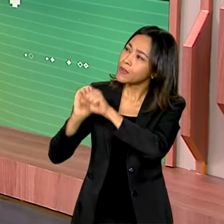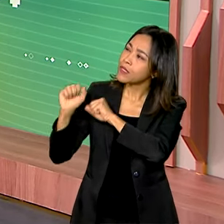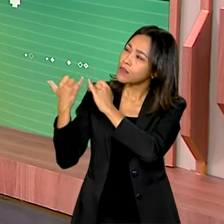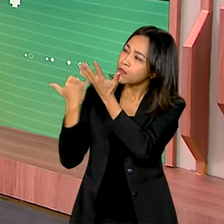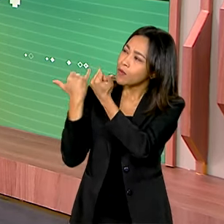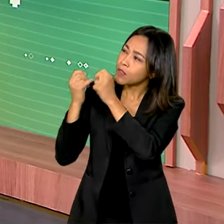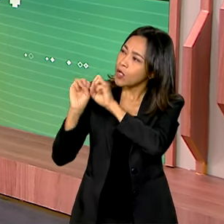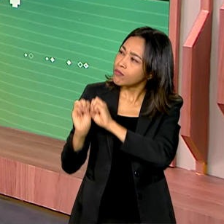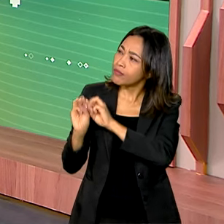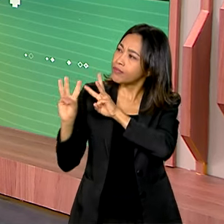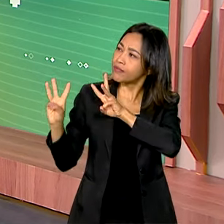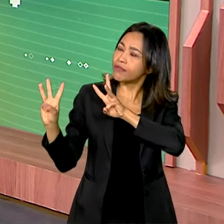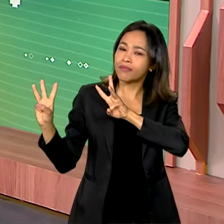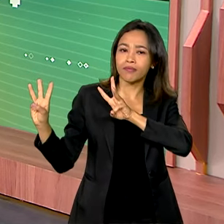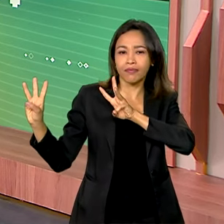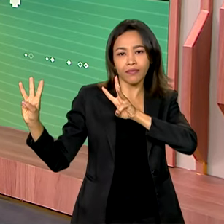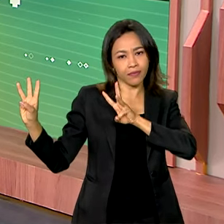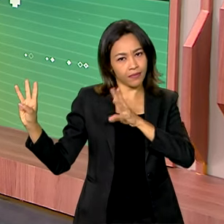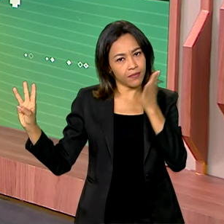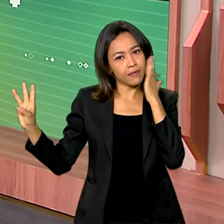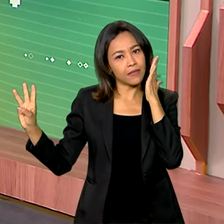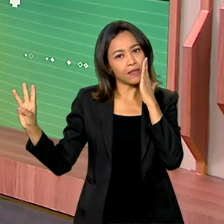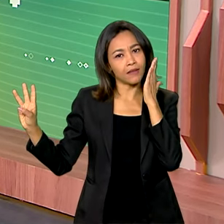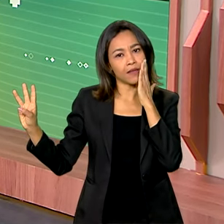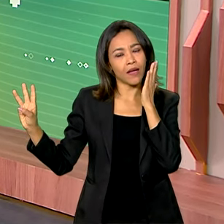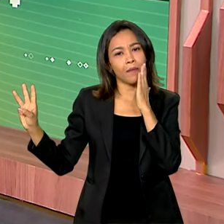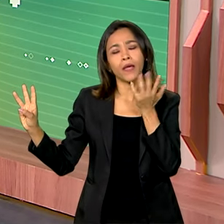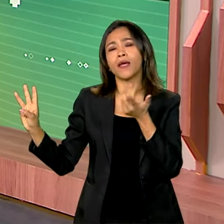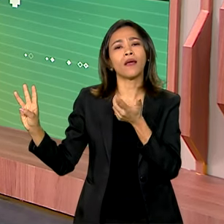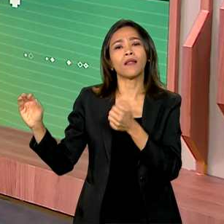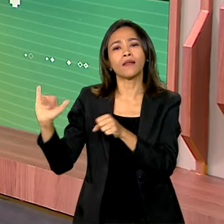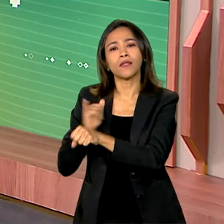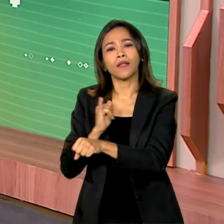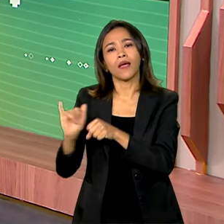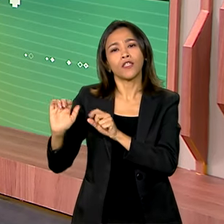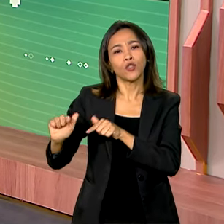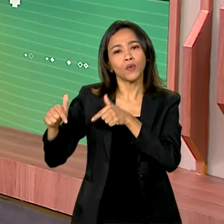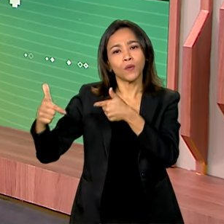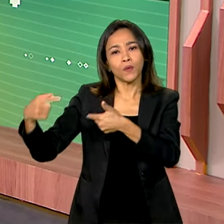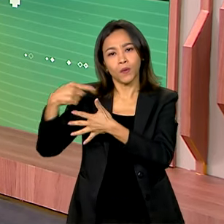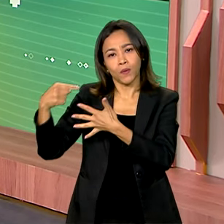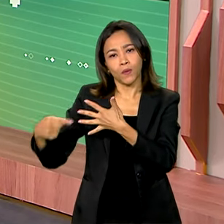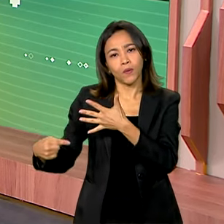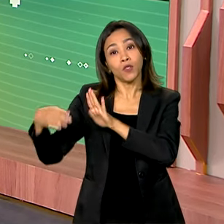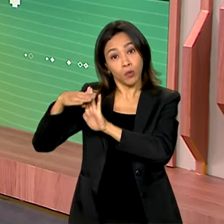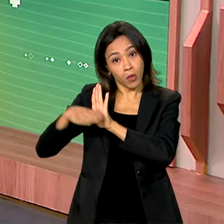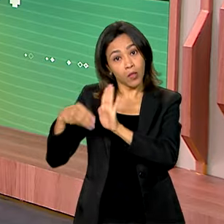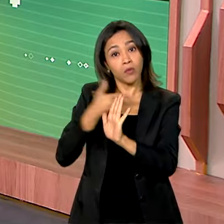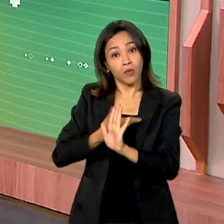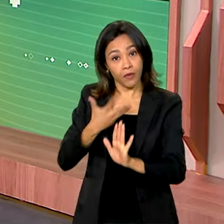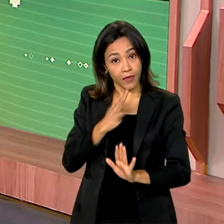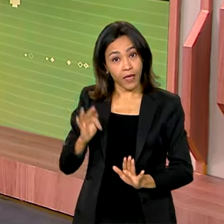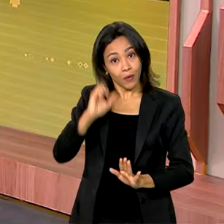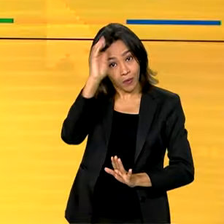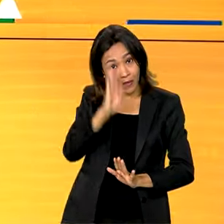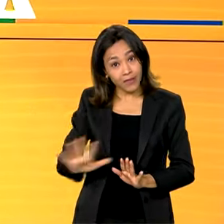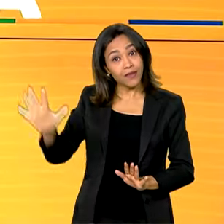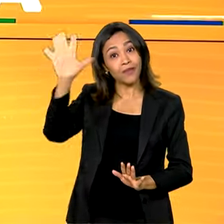.br. Nesta plataforma, você fica por dentro das ações e dos programas federais em todo o país.